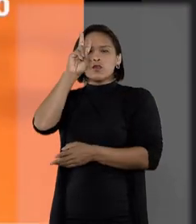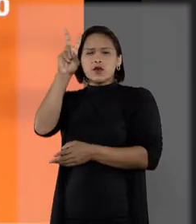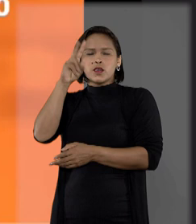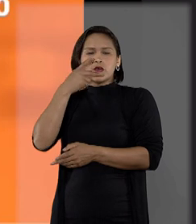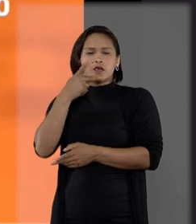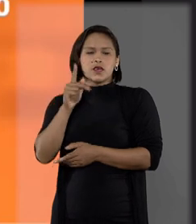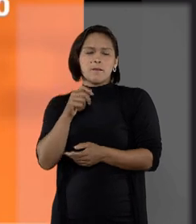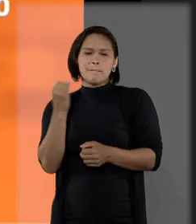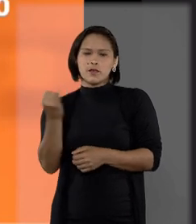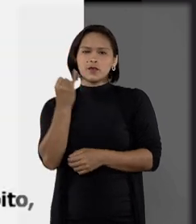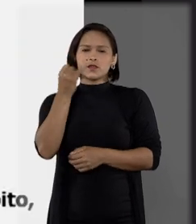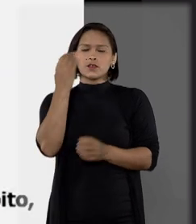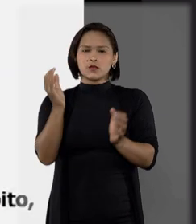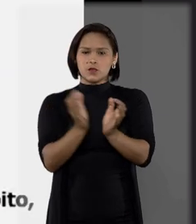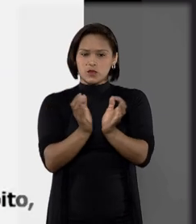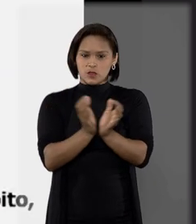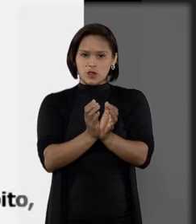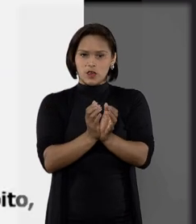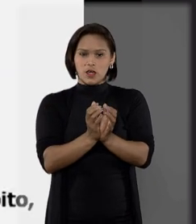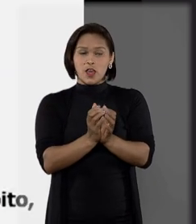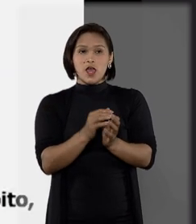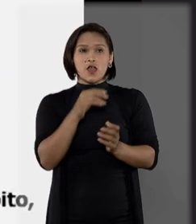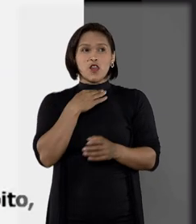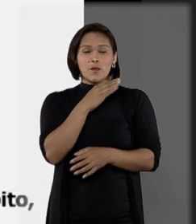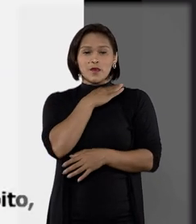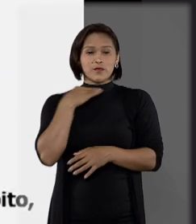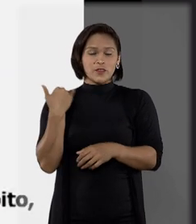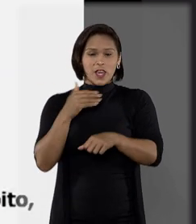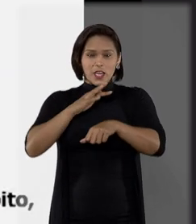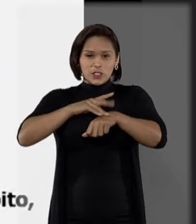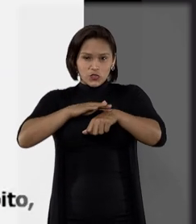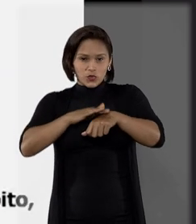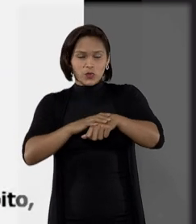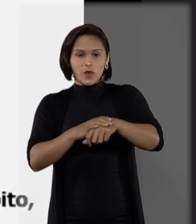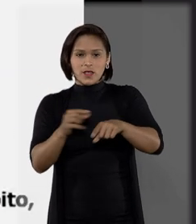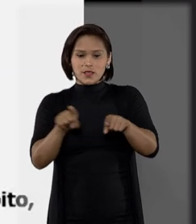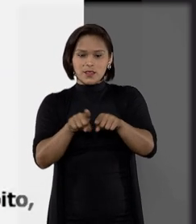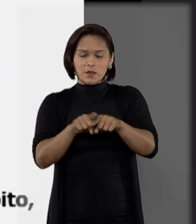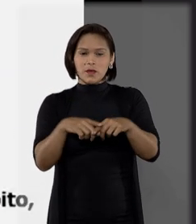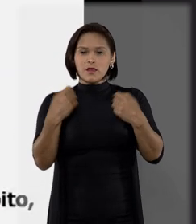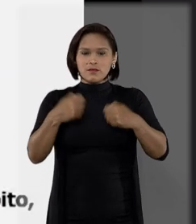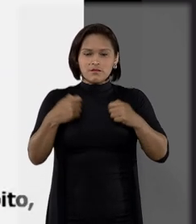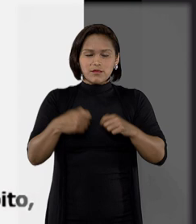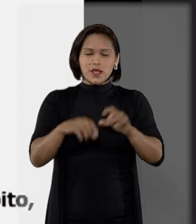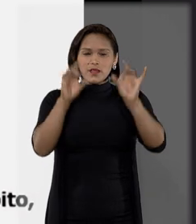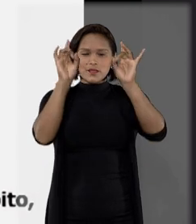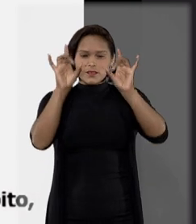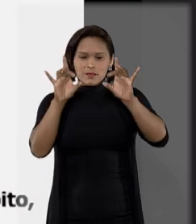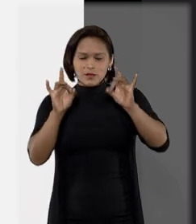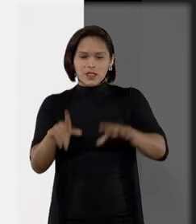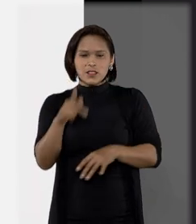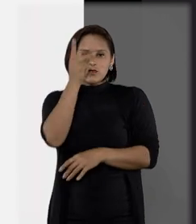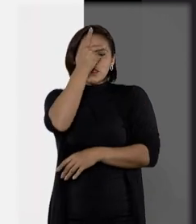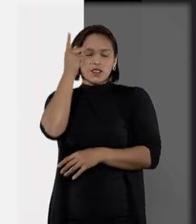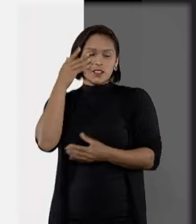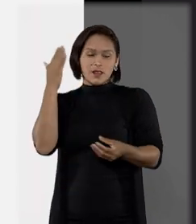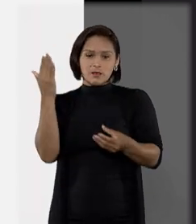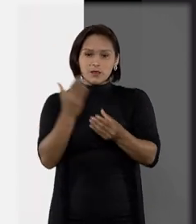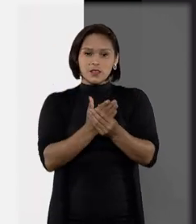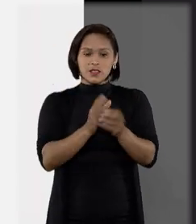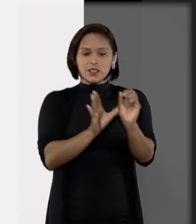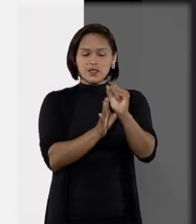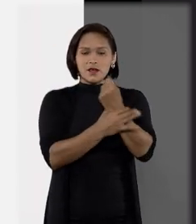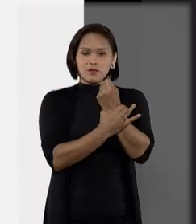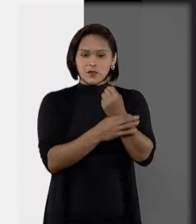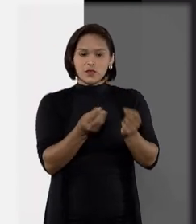importantes para o setor, como a invalidez, as doenças incapacitantes, as necessidades específicas de cada caso e a